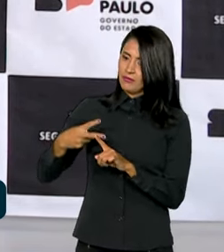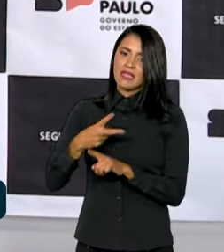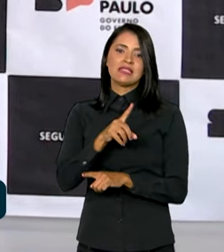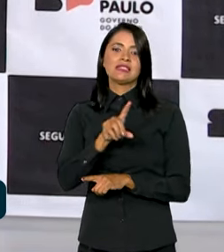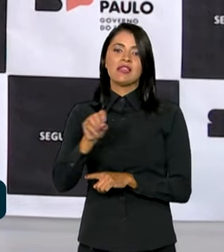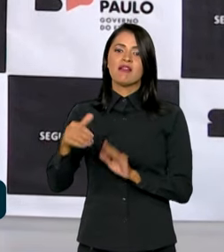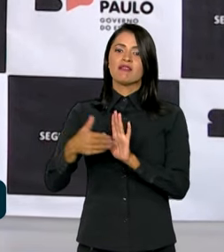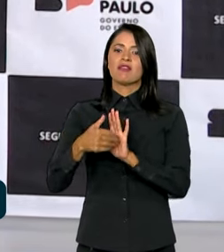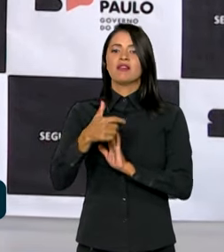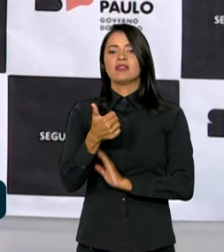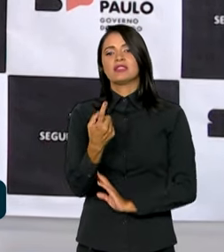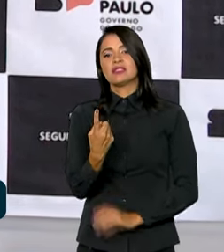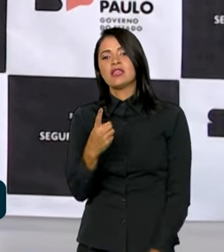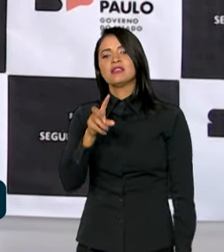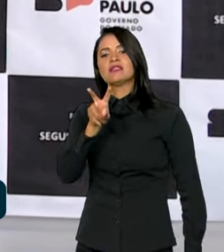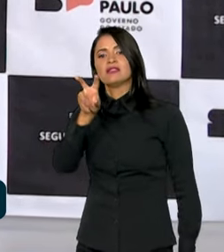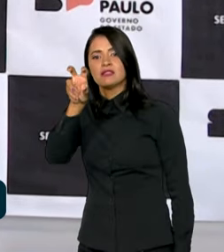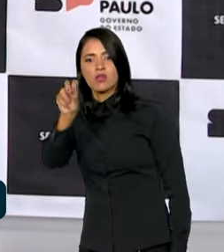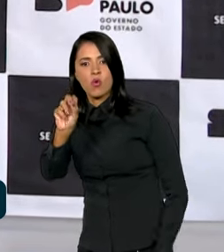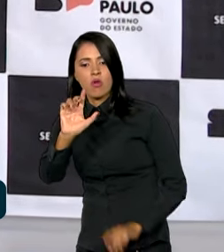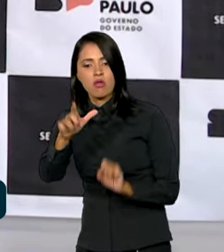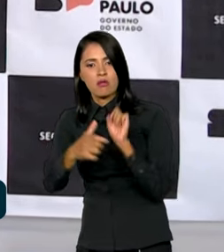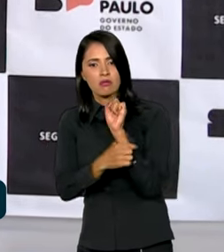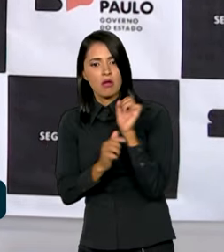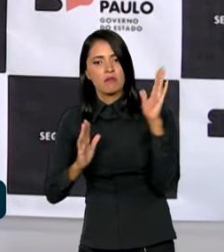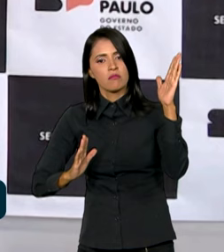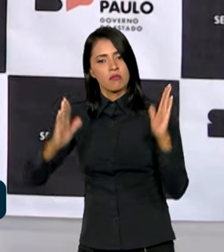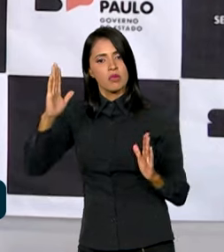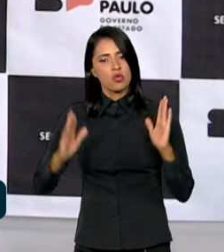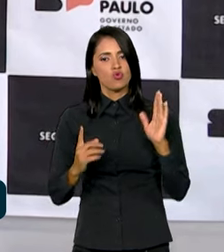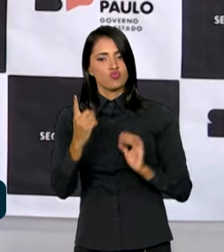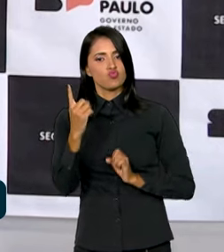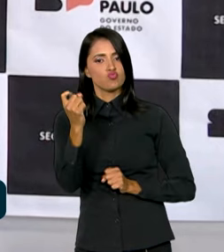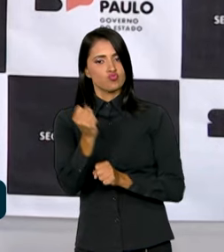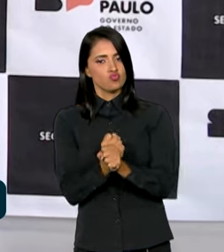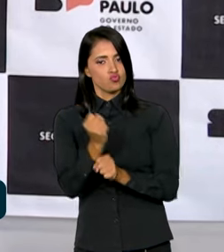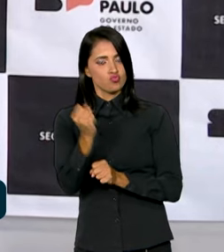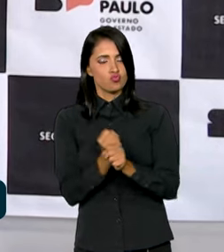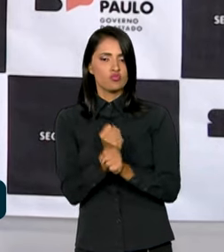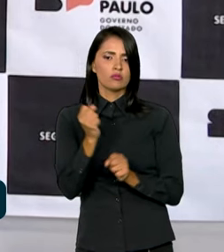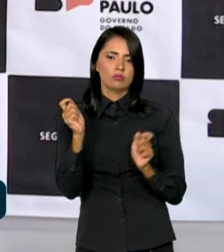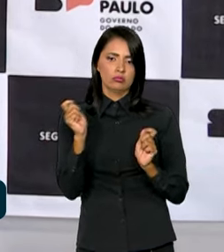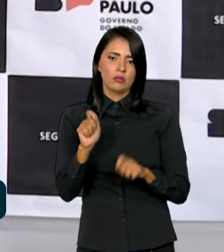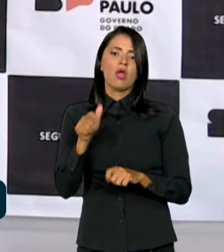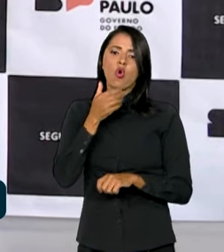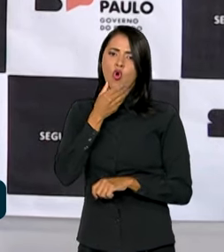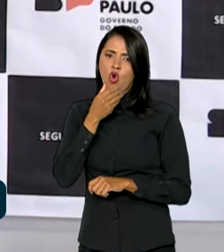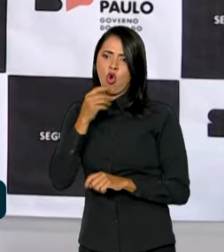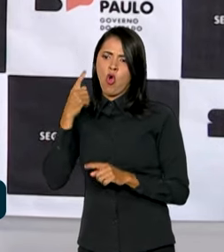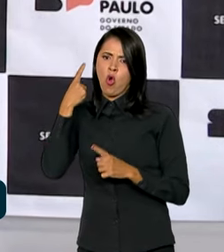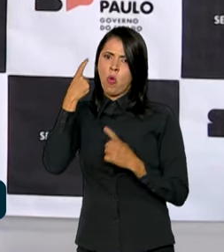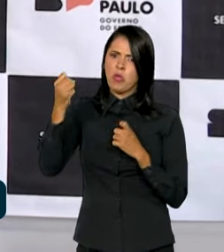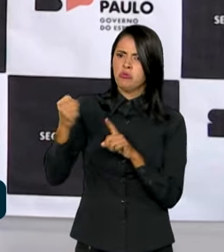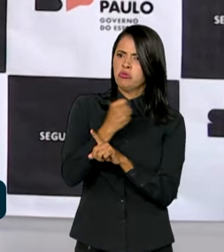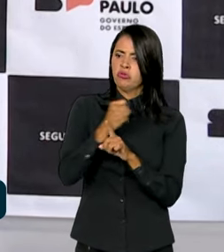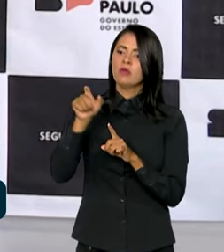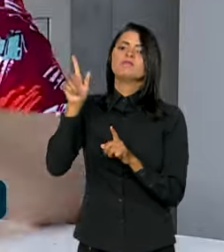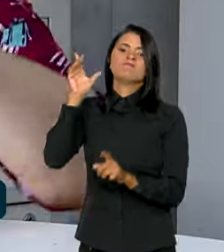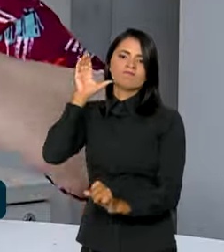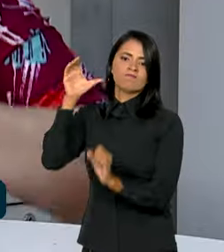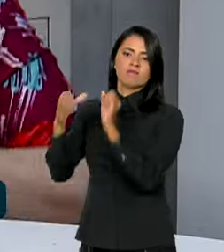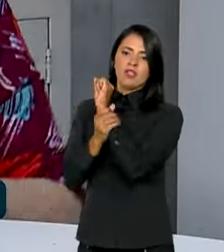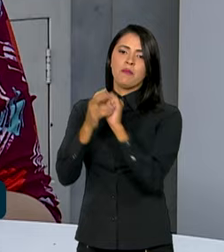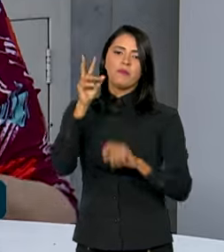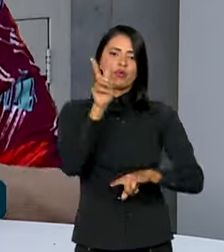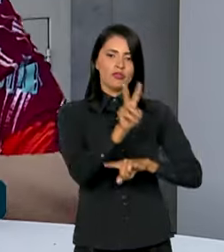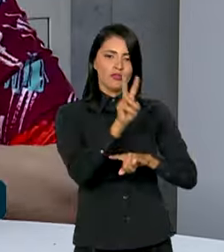150 tornozelados por um ano de agressores e proteção de mulheres.